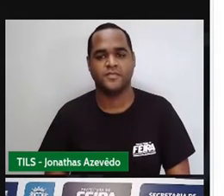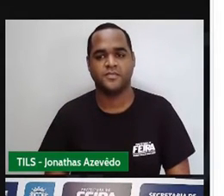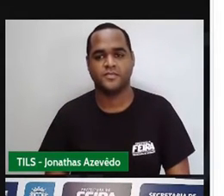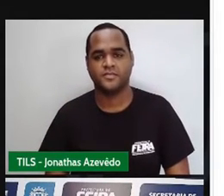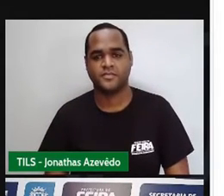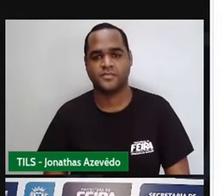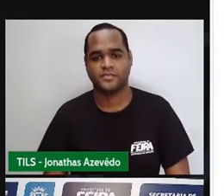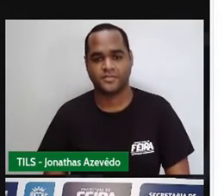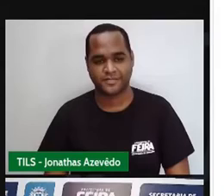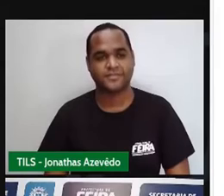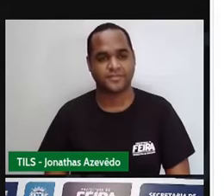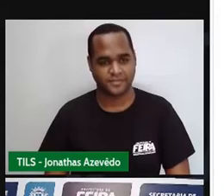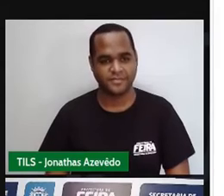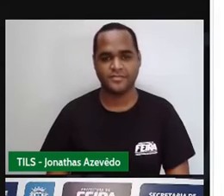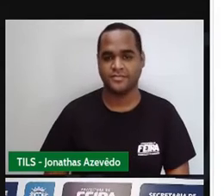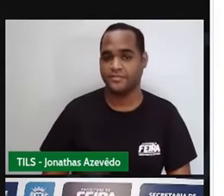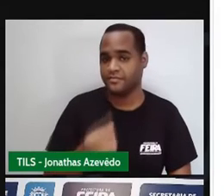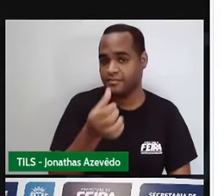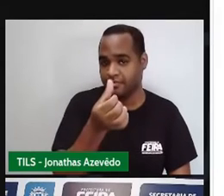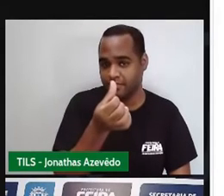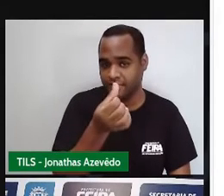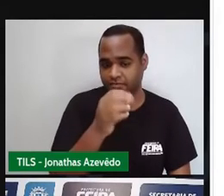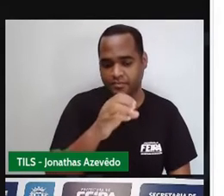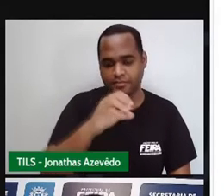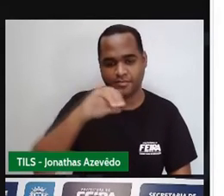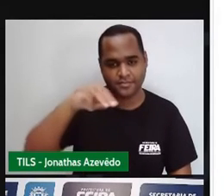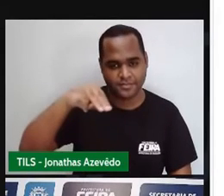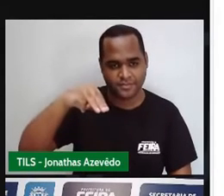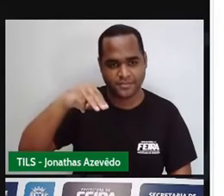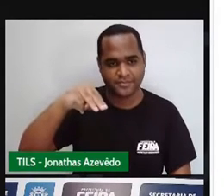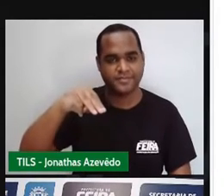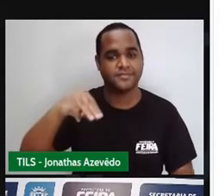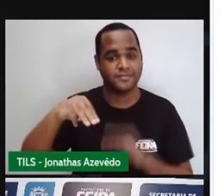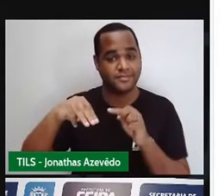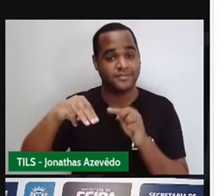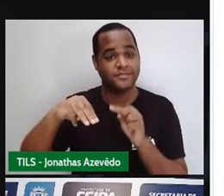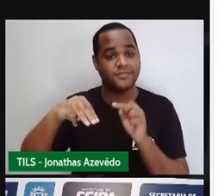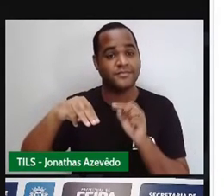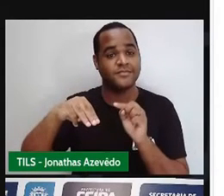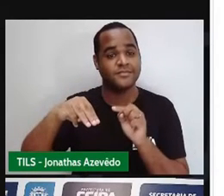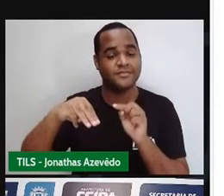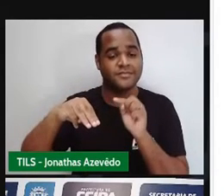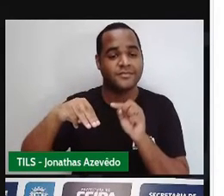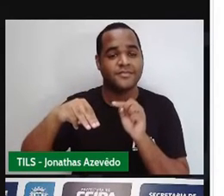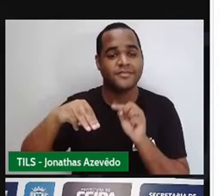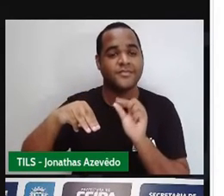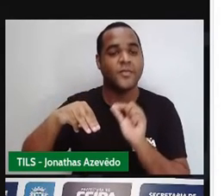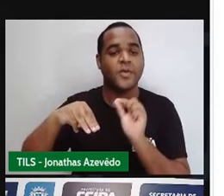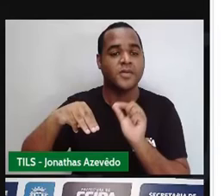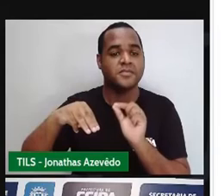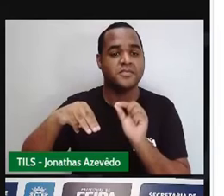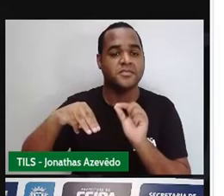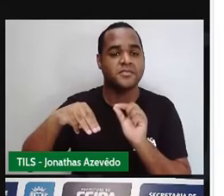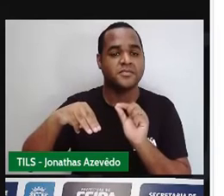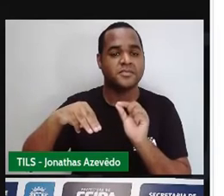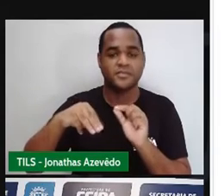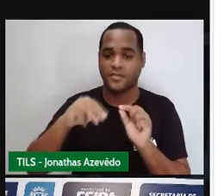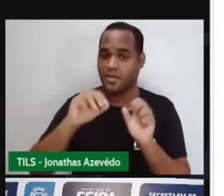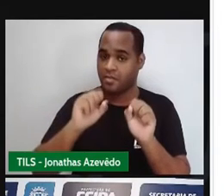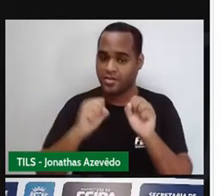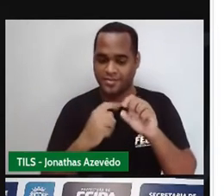Seis centímetros. Esses seis centímetros vão ser, né,